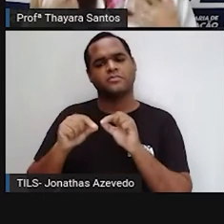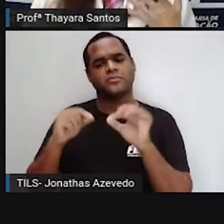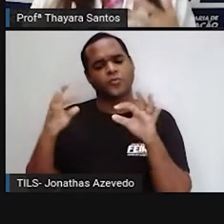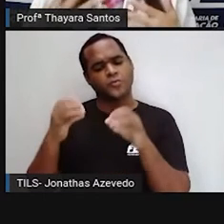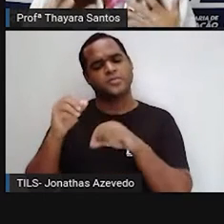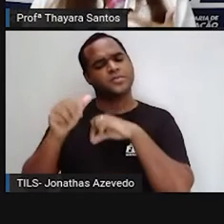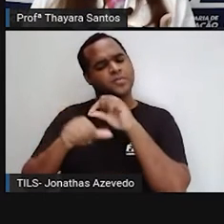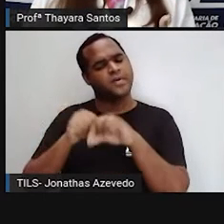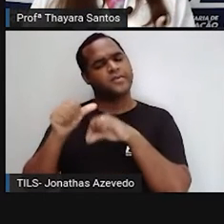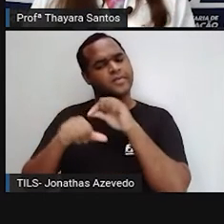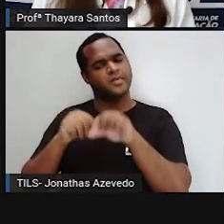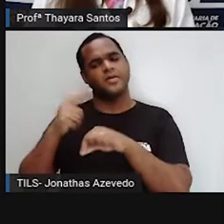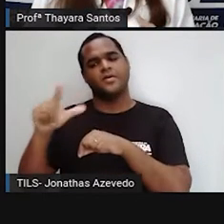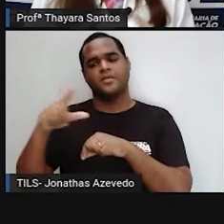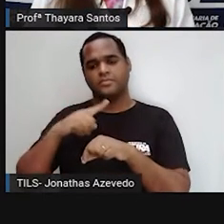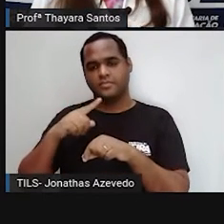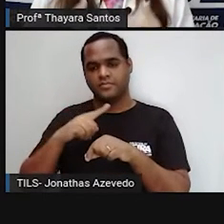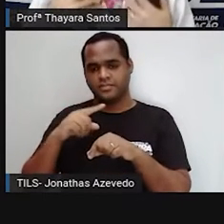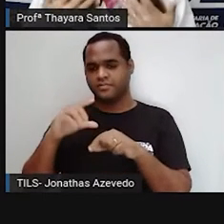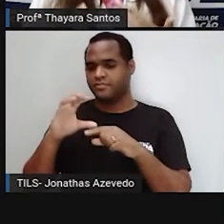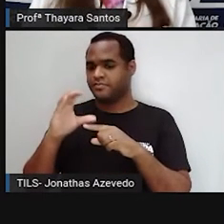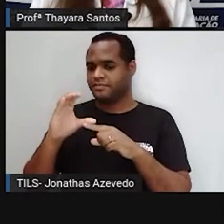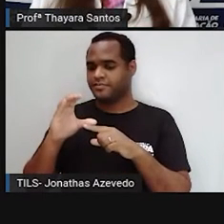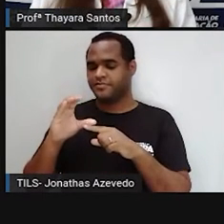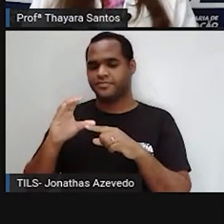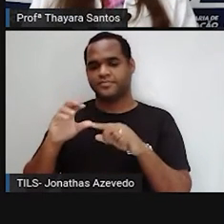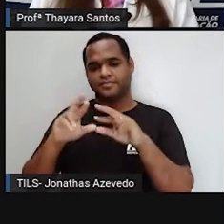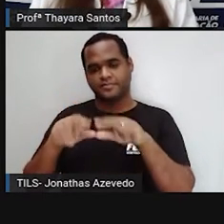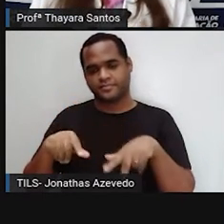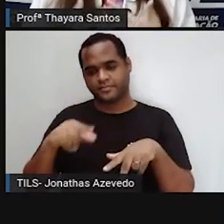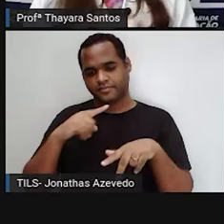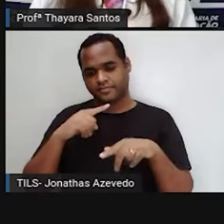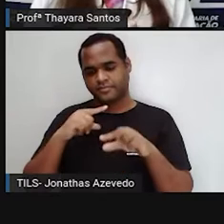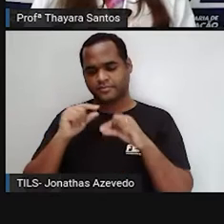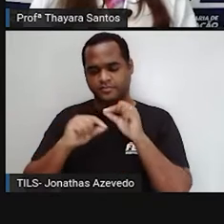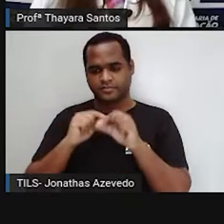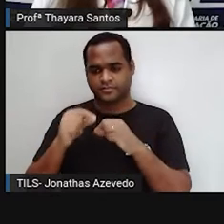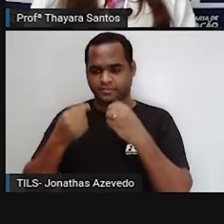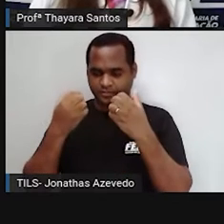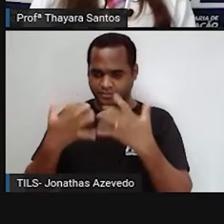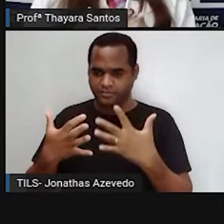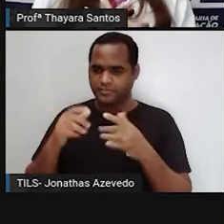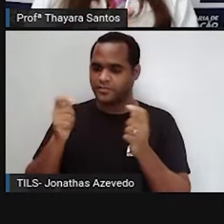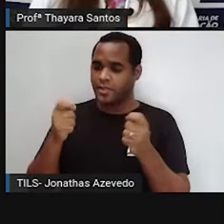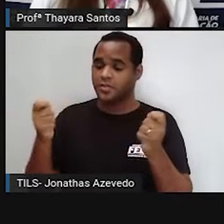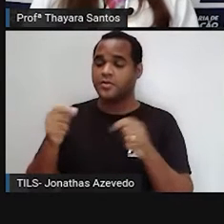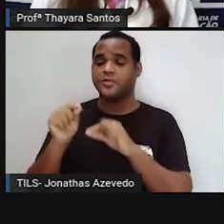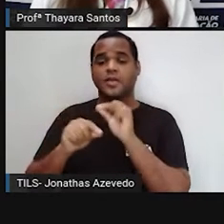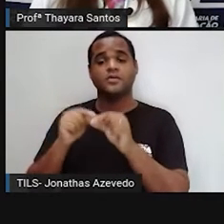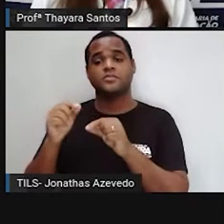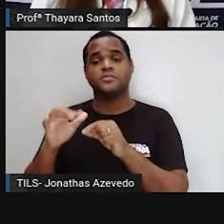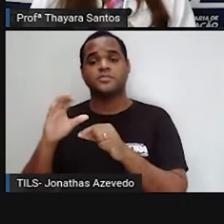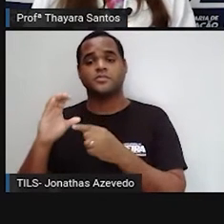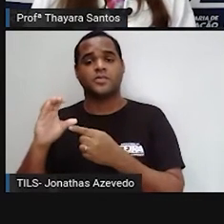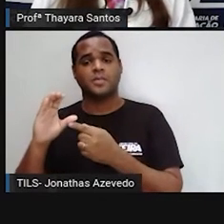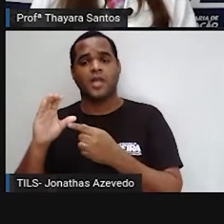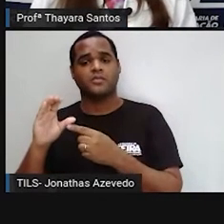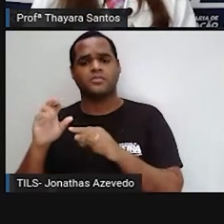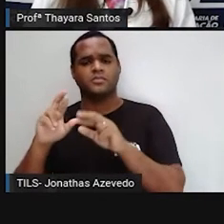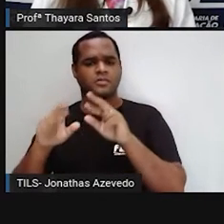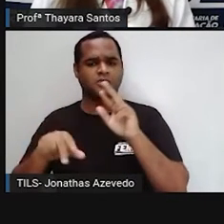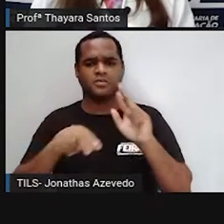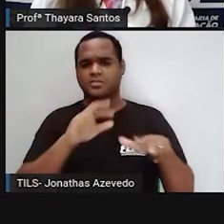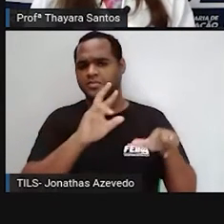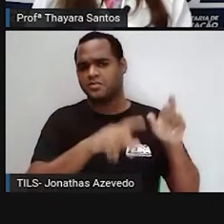transformações que vêm acontecendo no nosso planeta, esse aumento da temperatura média, está provocando essas mudanças climáticas. E, para isso,